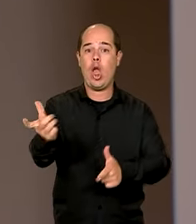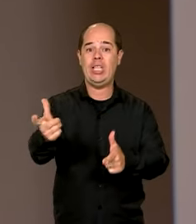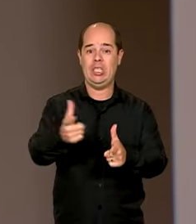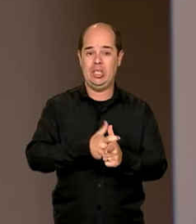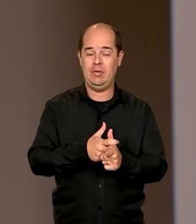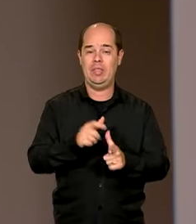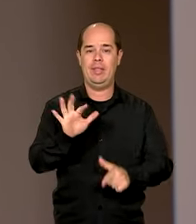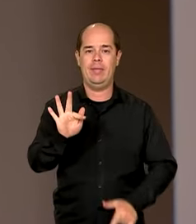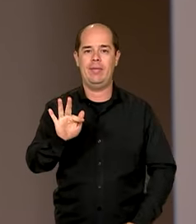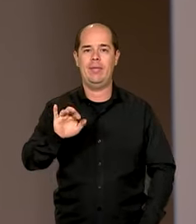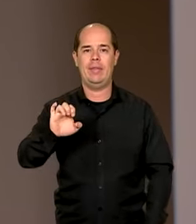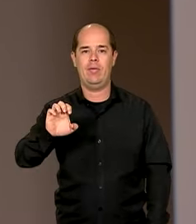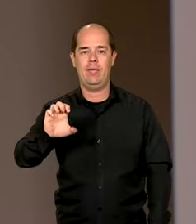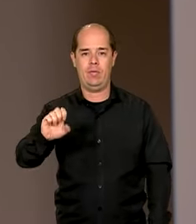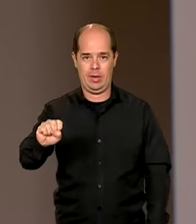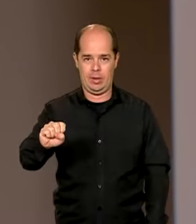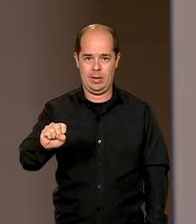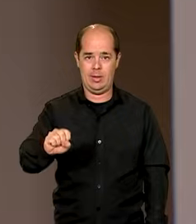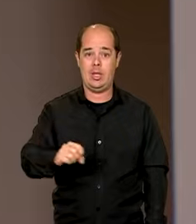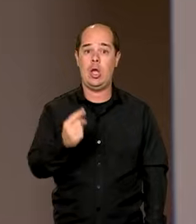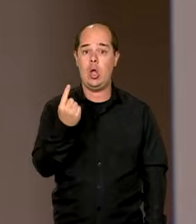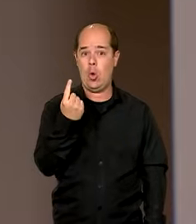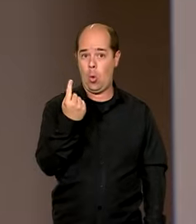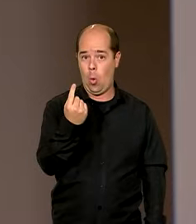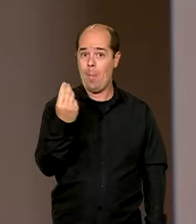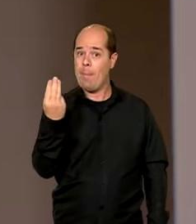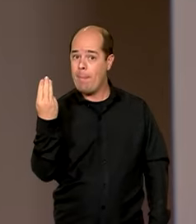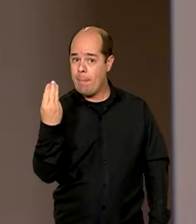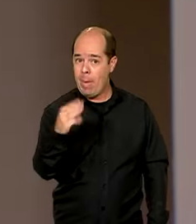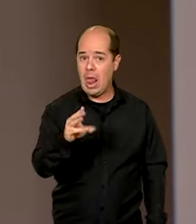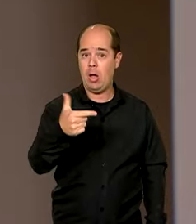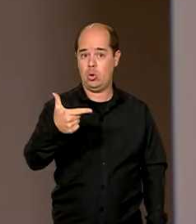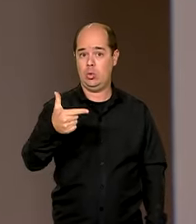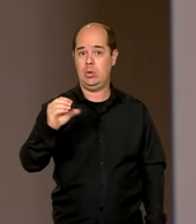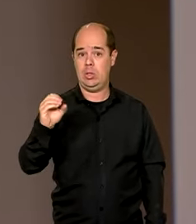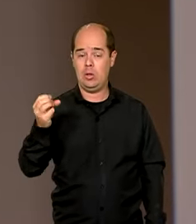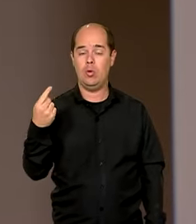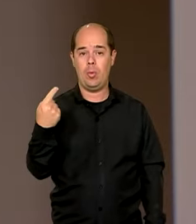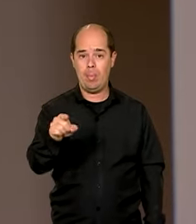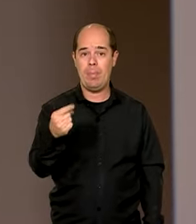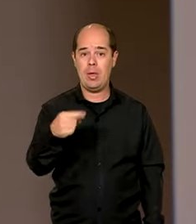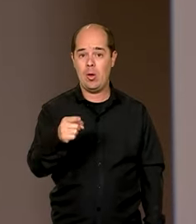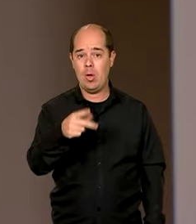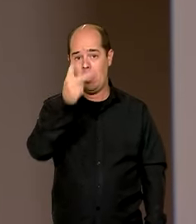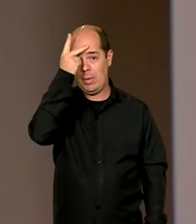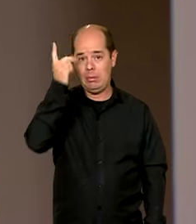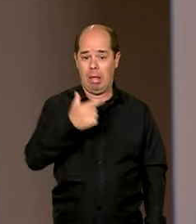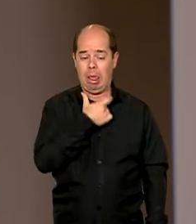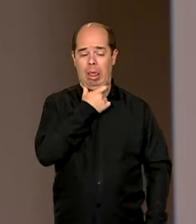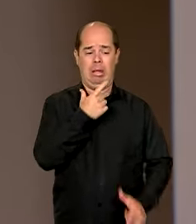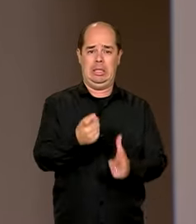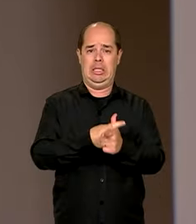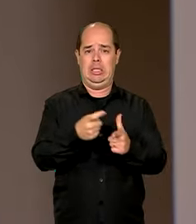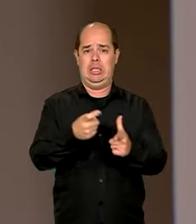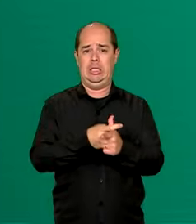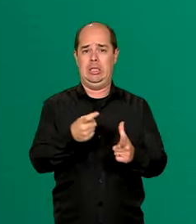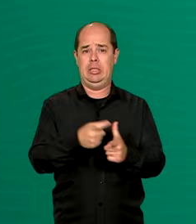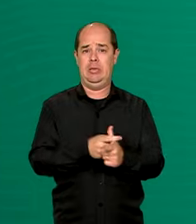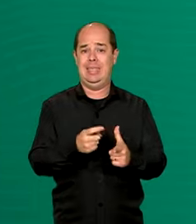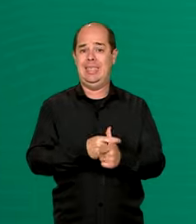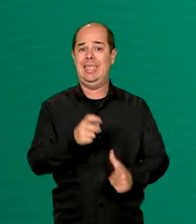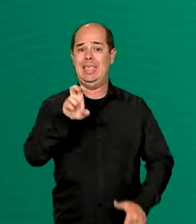na lei do FIES. São 1 milhão e 200 mil jovens inadimplentes, o que chega a 54 bilhões de reais.